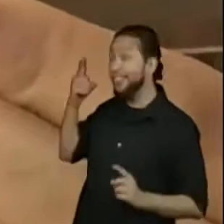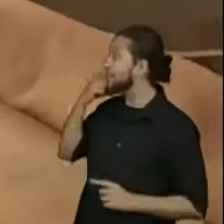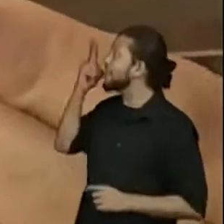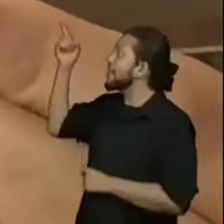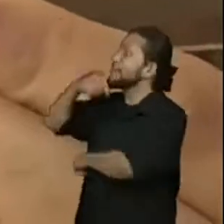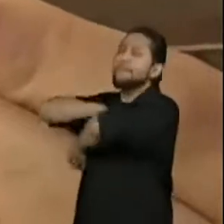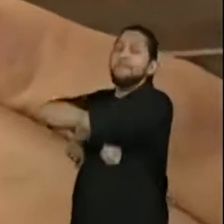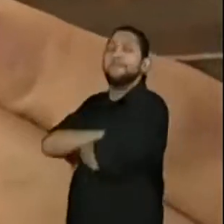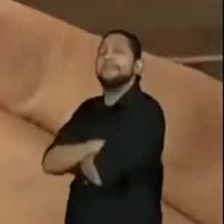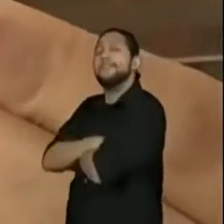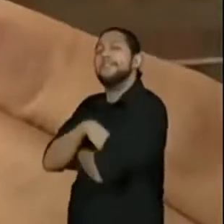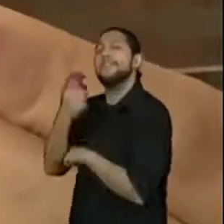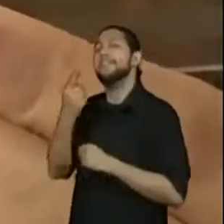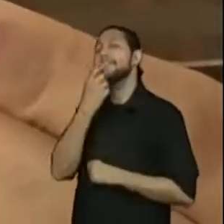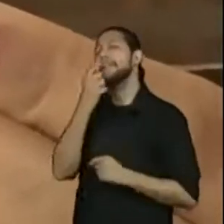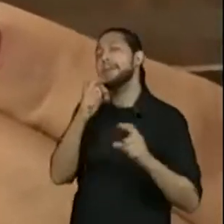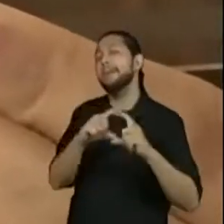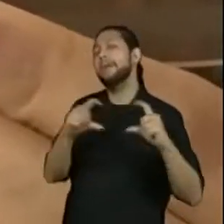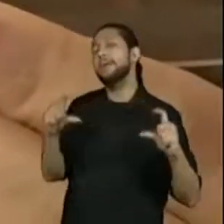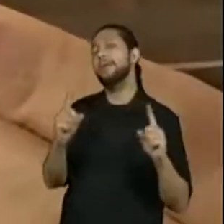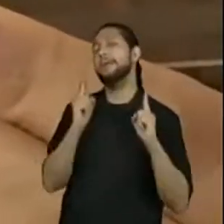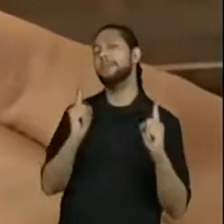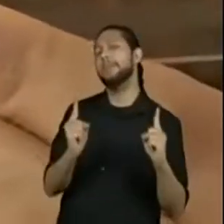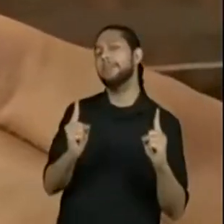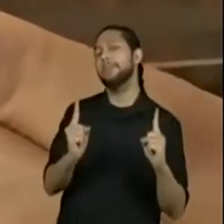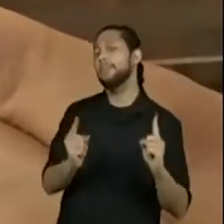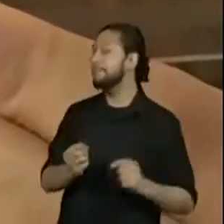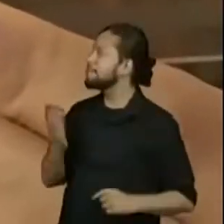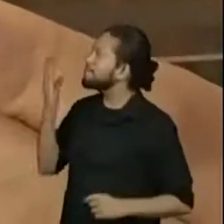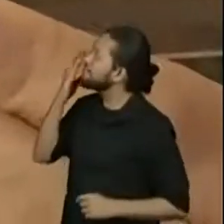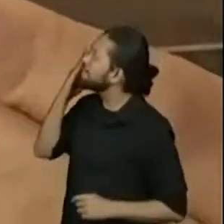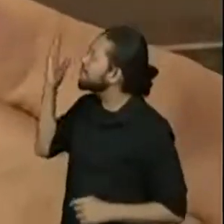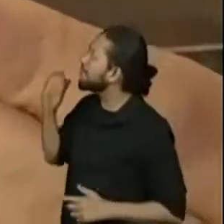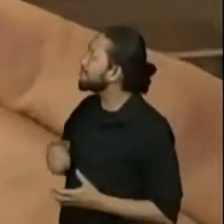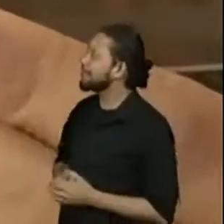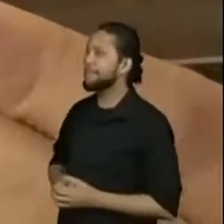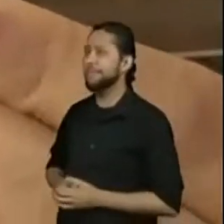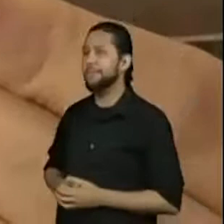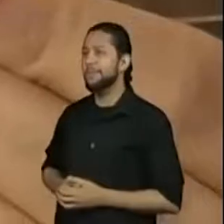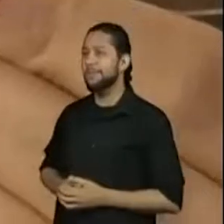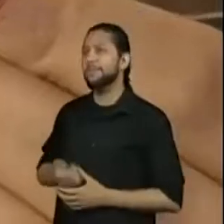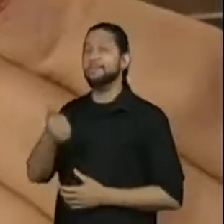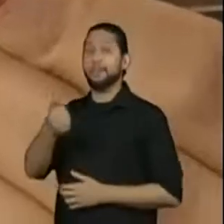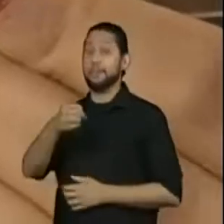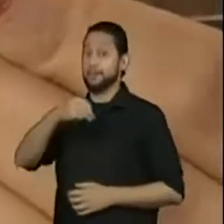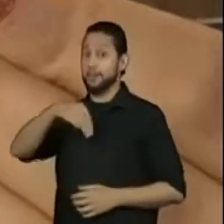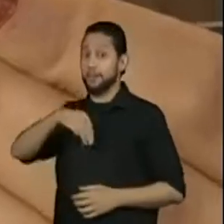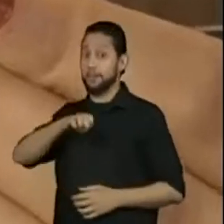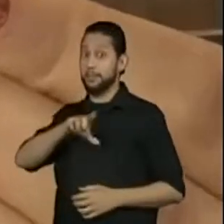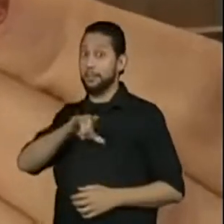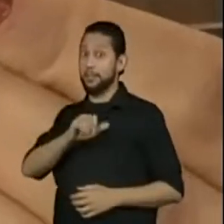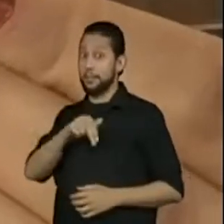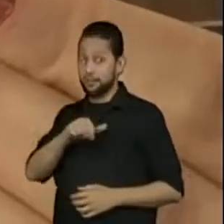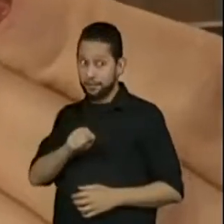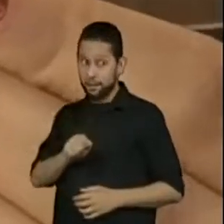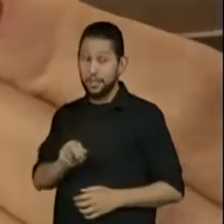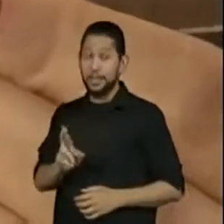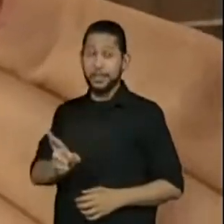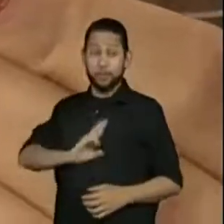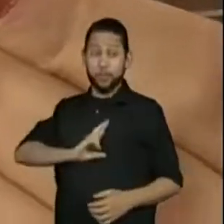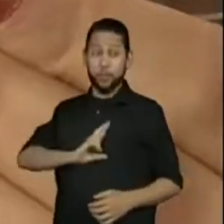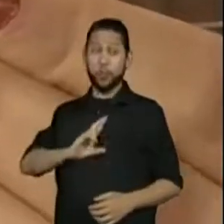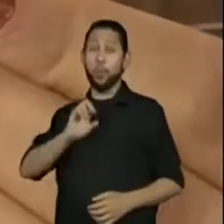mede essa fita vermelha? Professora Bruna disse que a aluna Melina disse 8 centímetros.